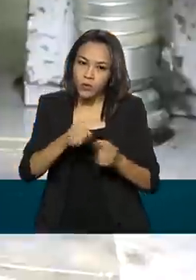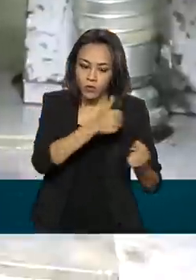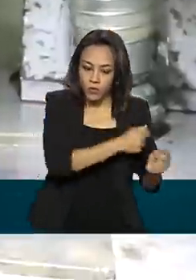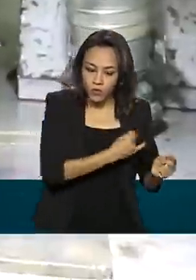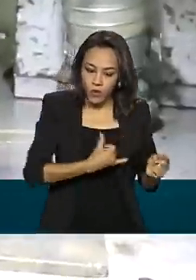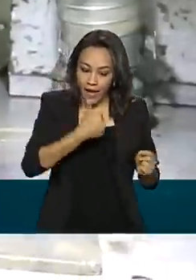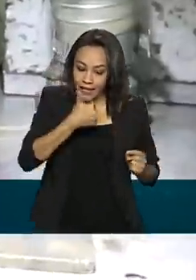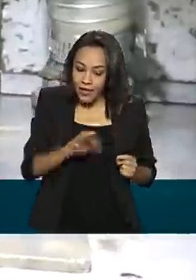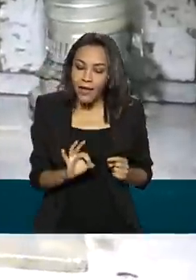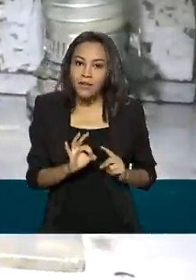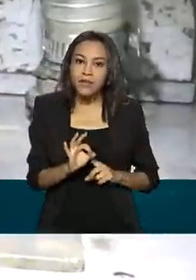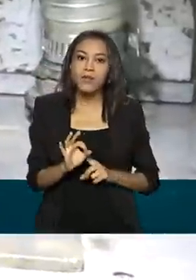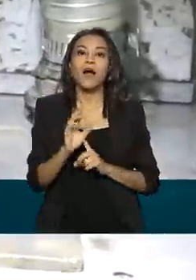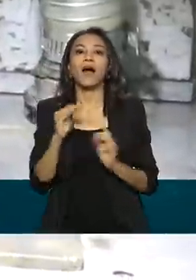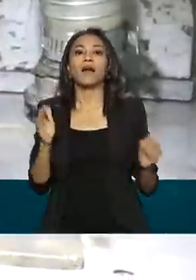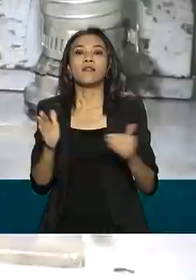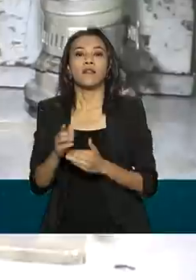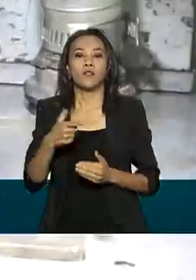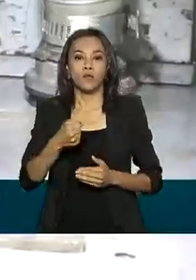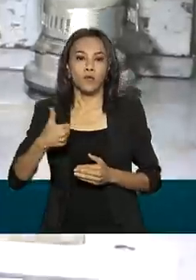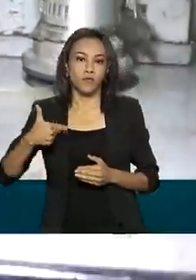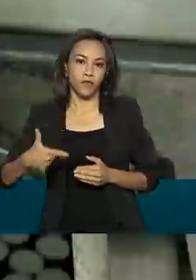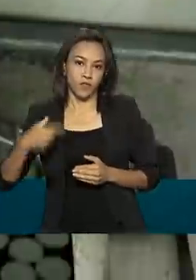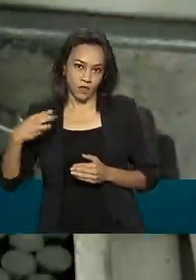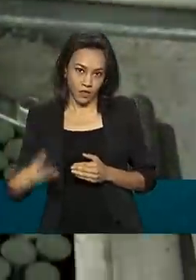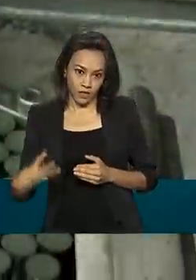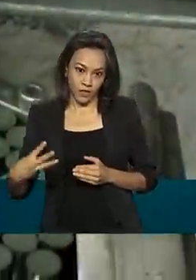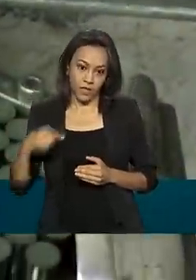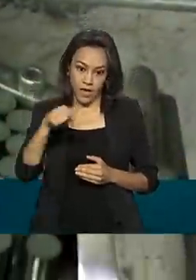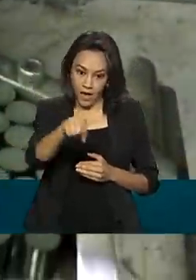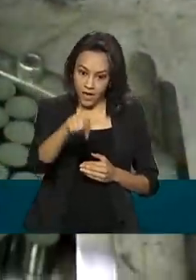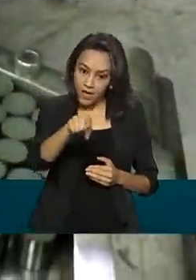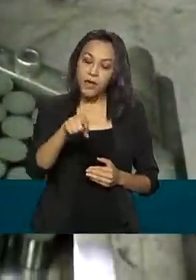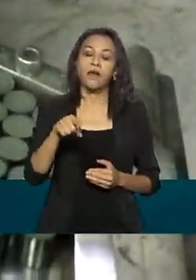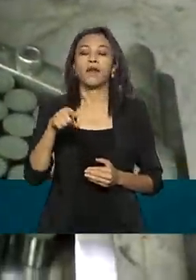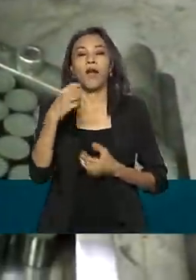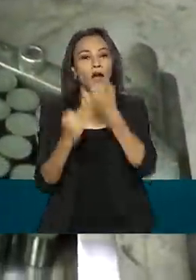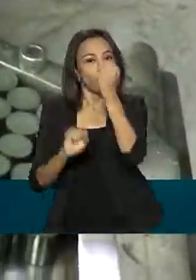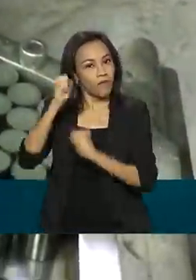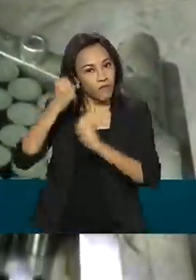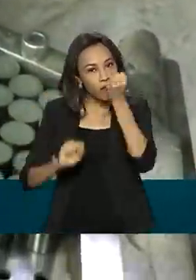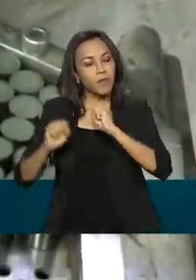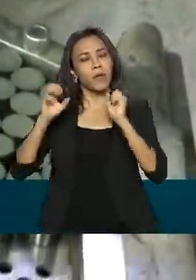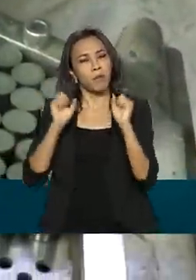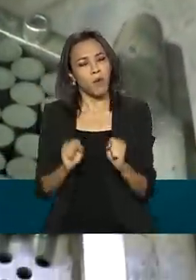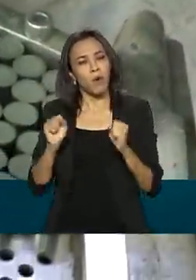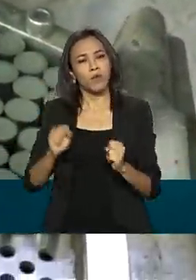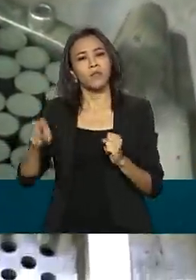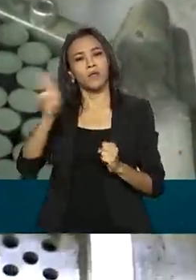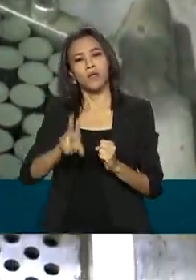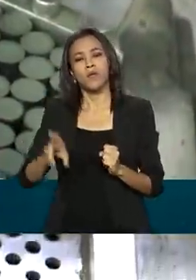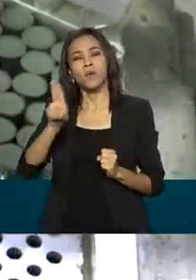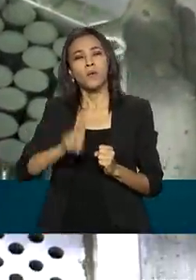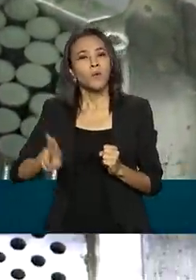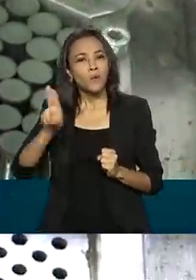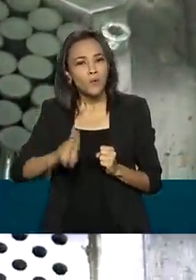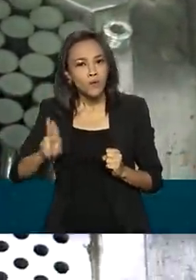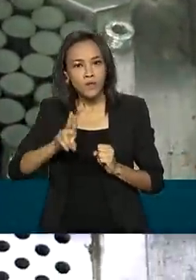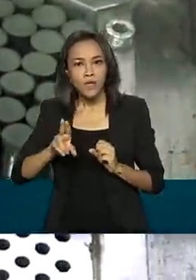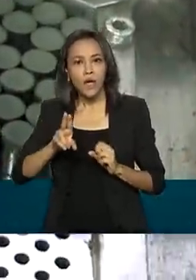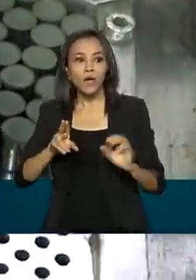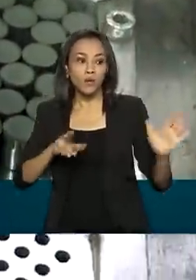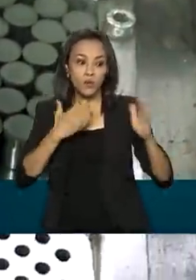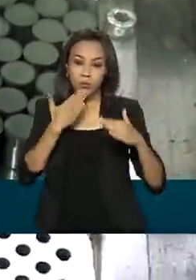até 2023. A previsão é que a fábrica possa suprir no futuro toda a demanda por urânio